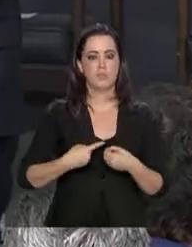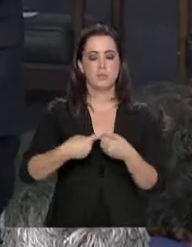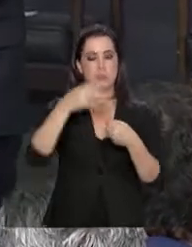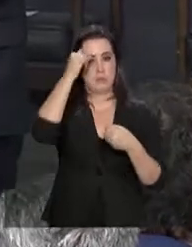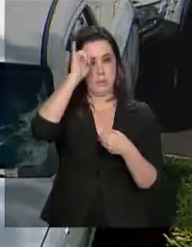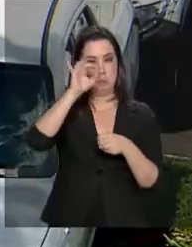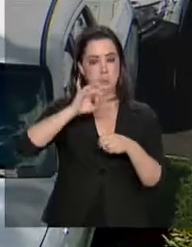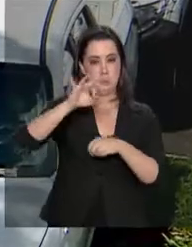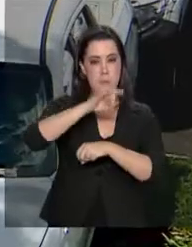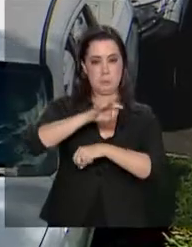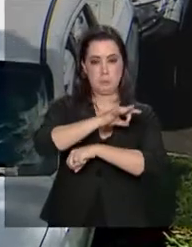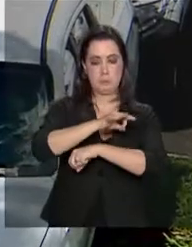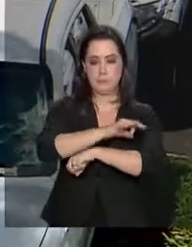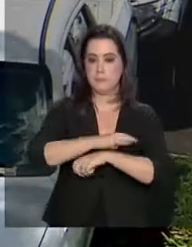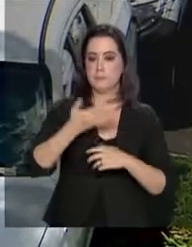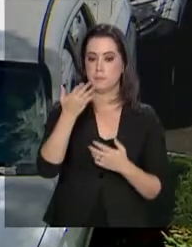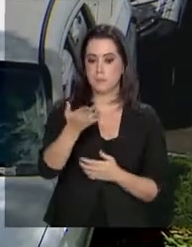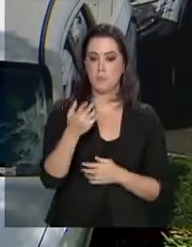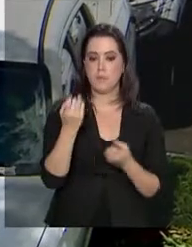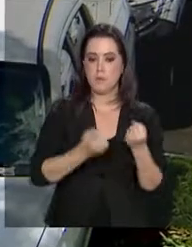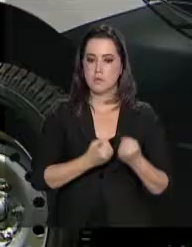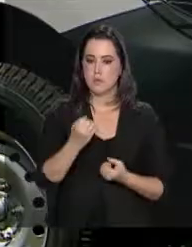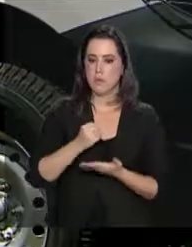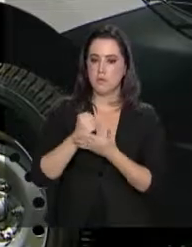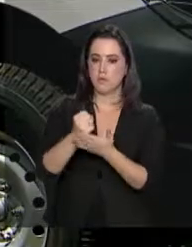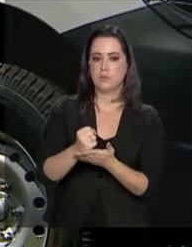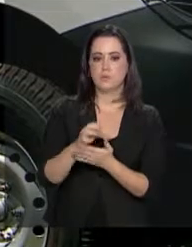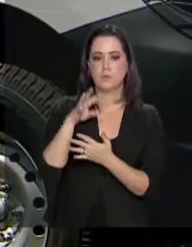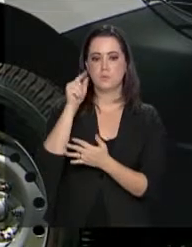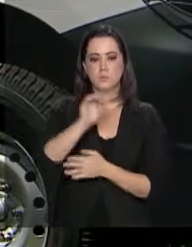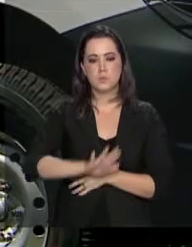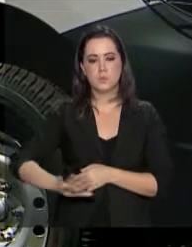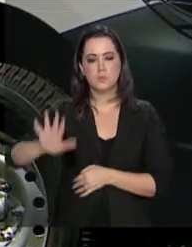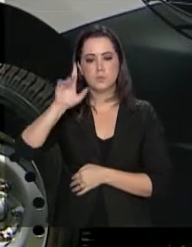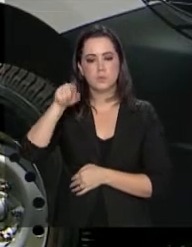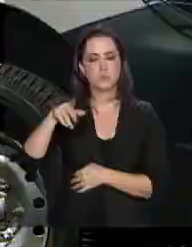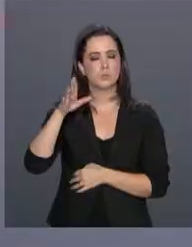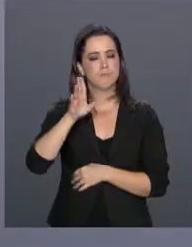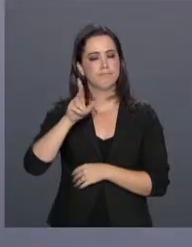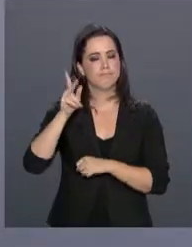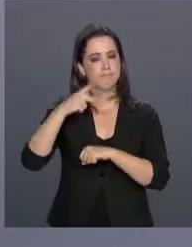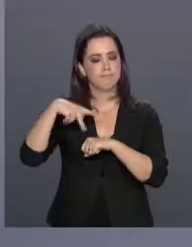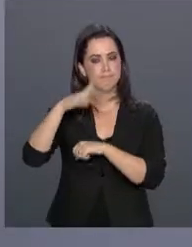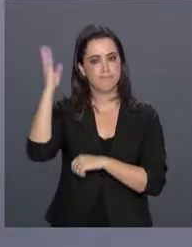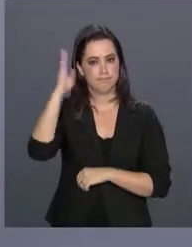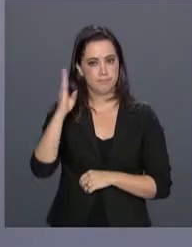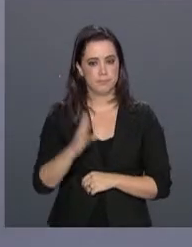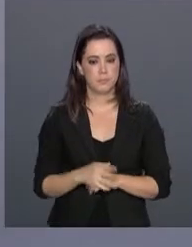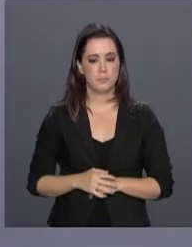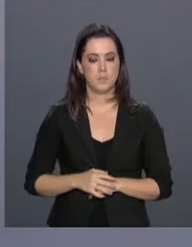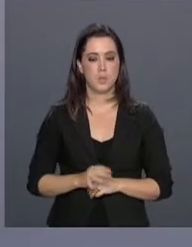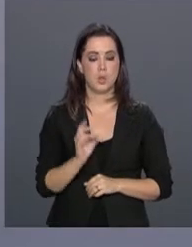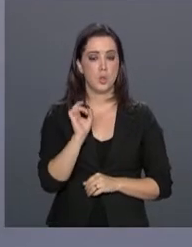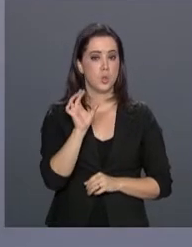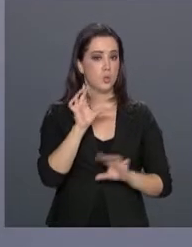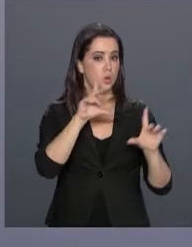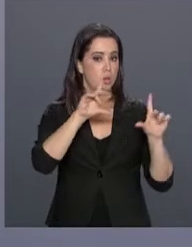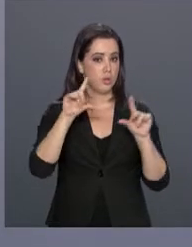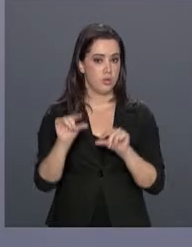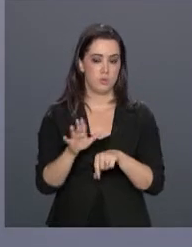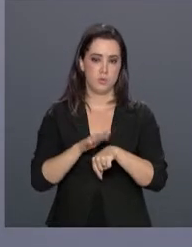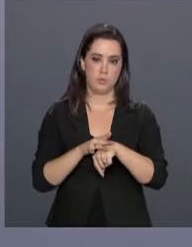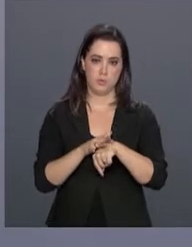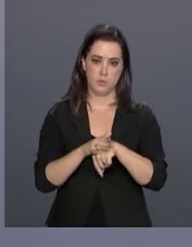combater o mosquito. Os veículos serão entregues para todas as regiões do Brasil. Só a queda das